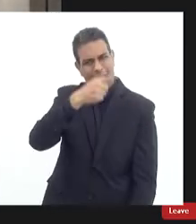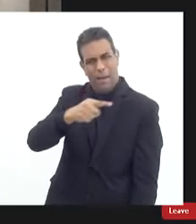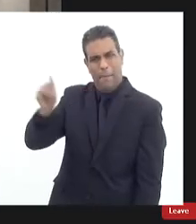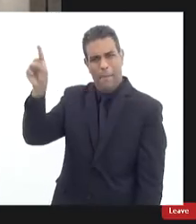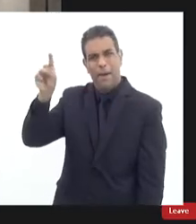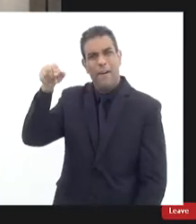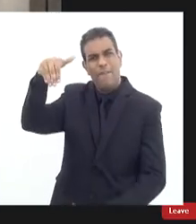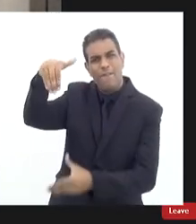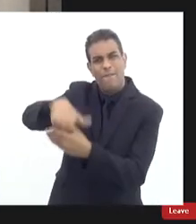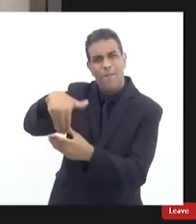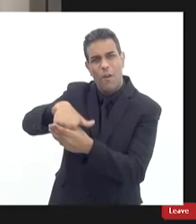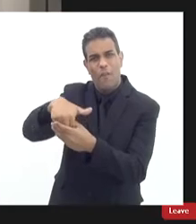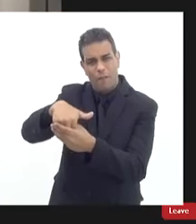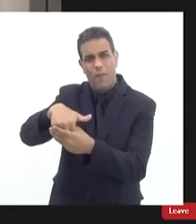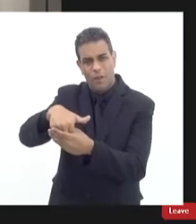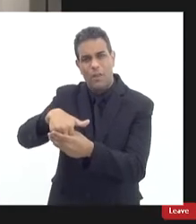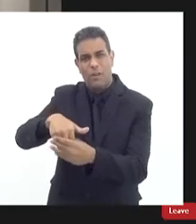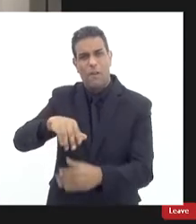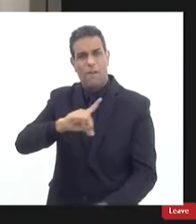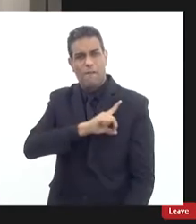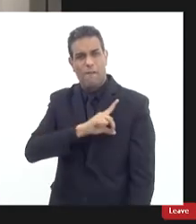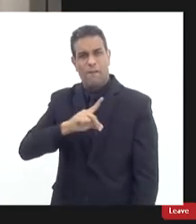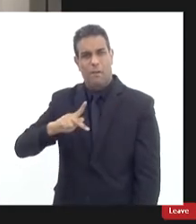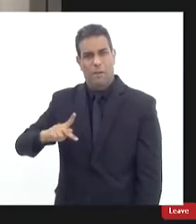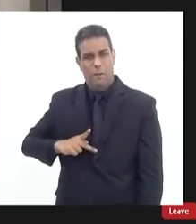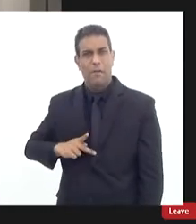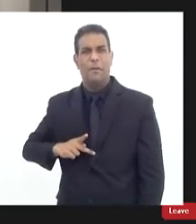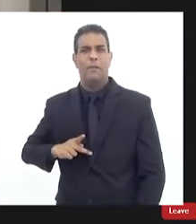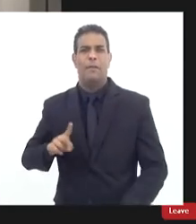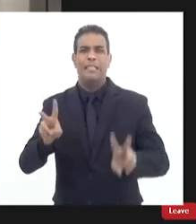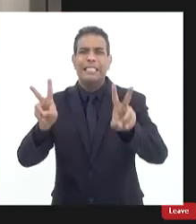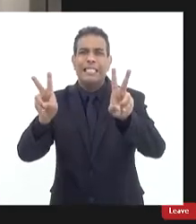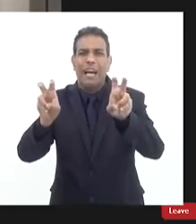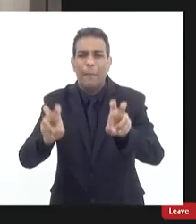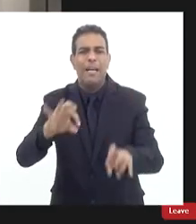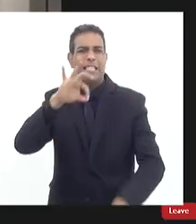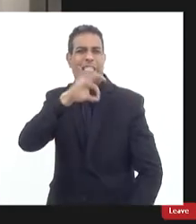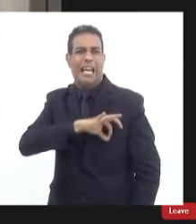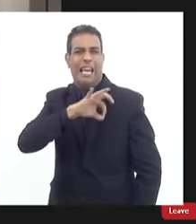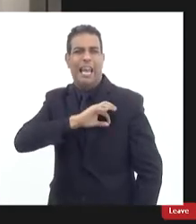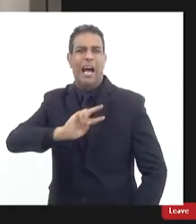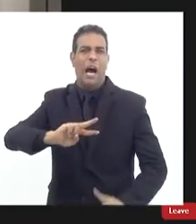uma votação para a defensoria pública de planos de cargos salários etc